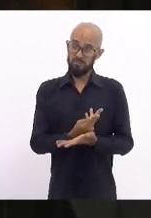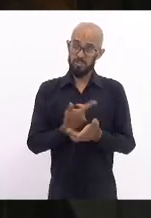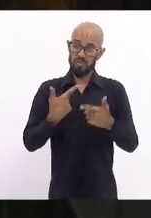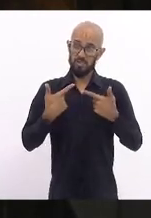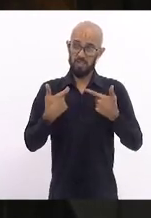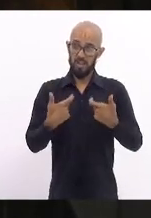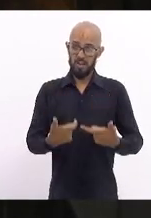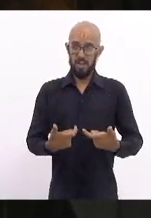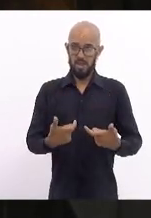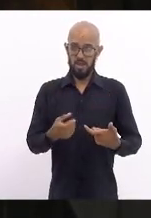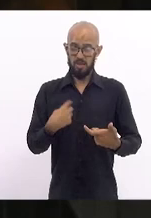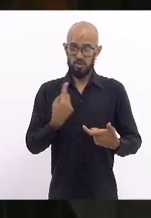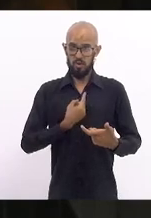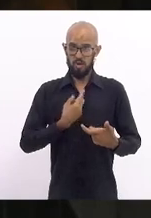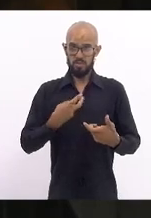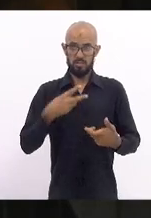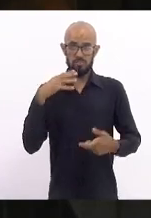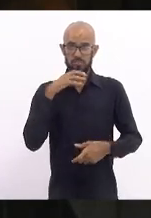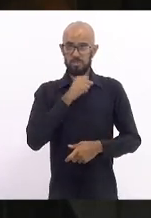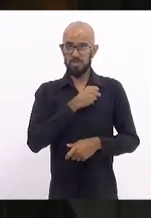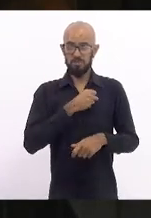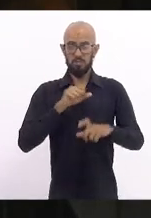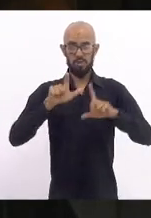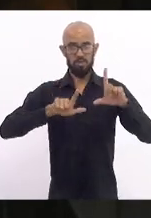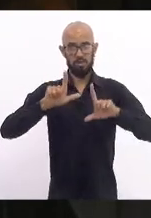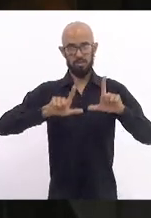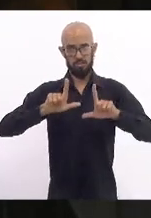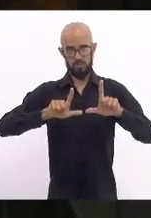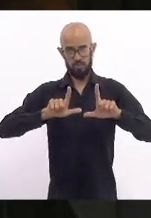a gente está vendo nos canais de TV,